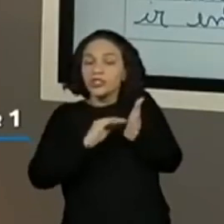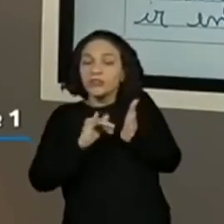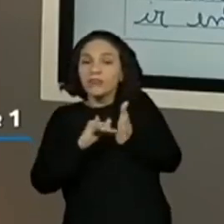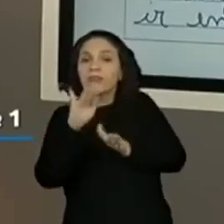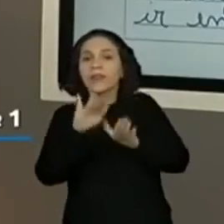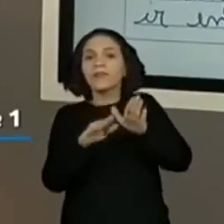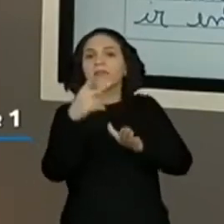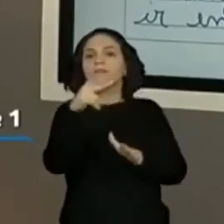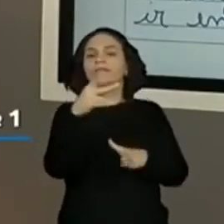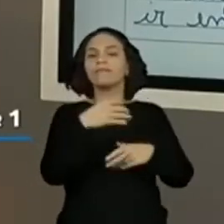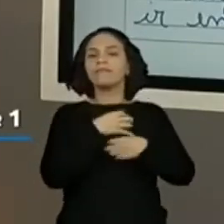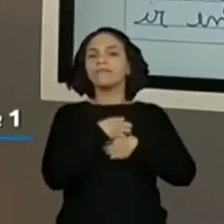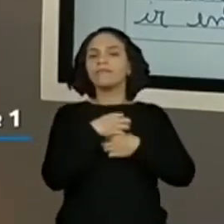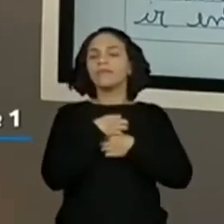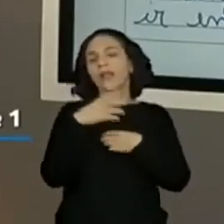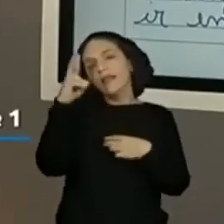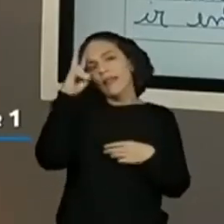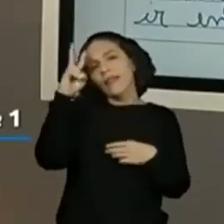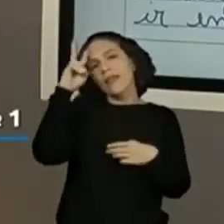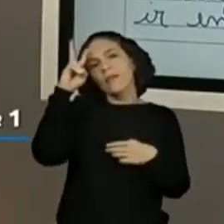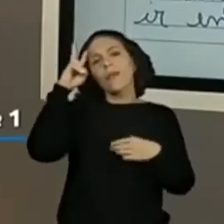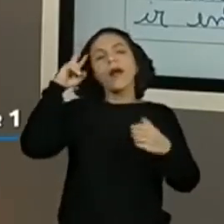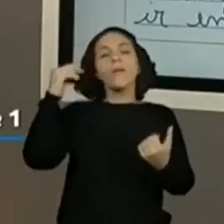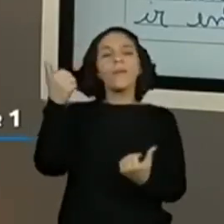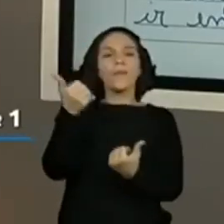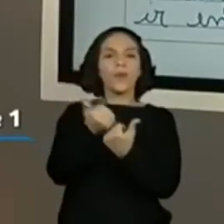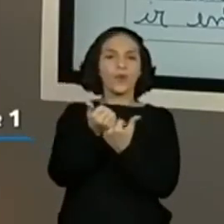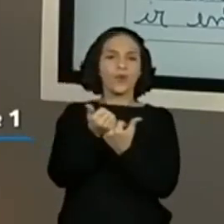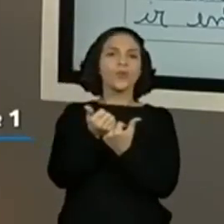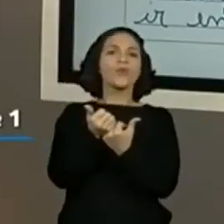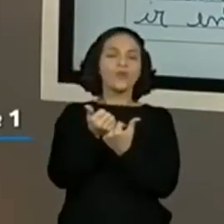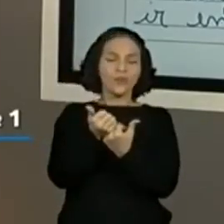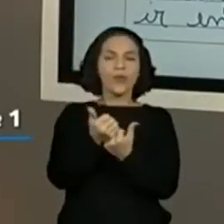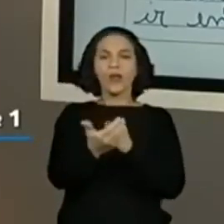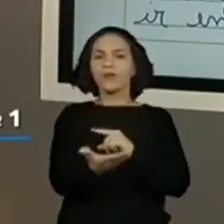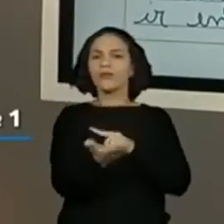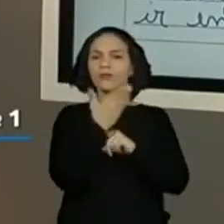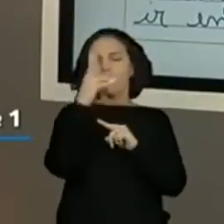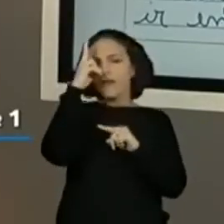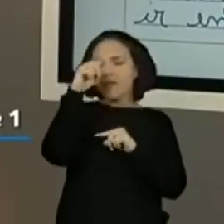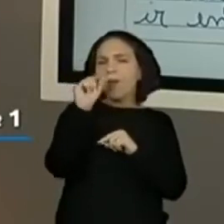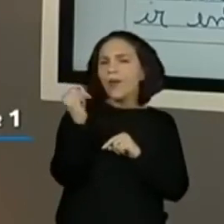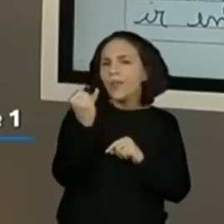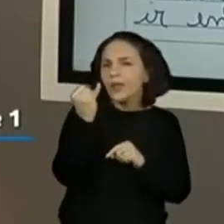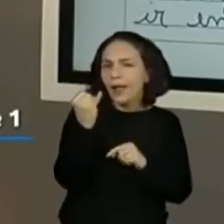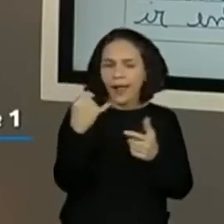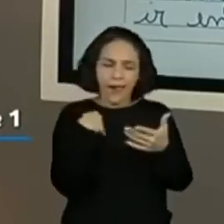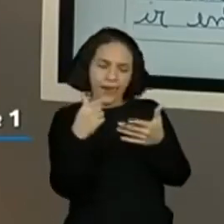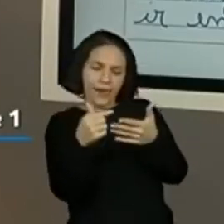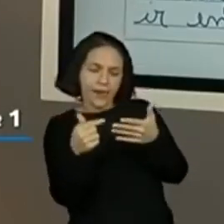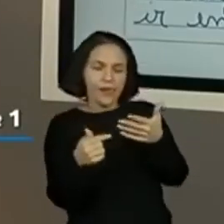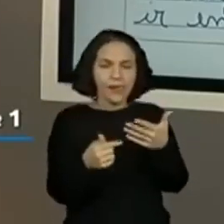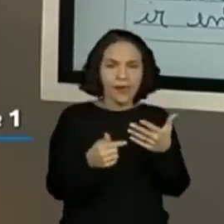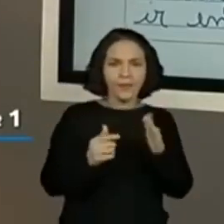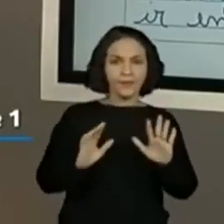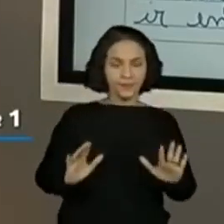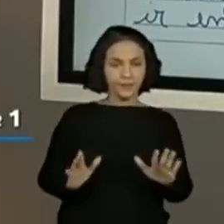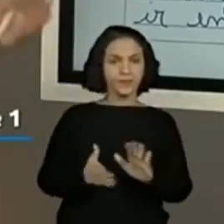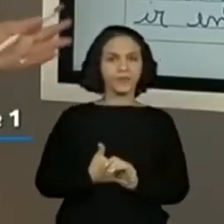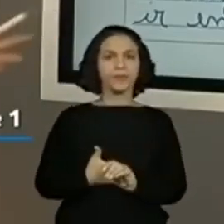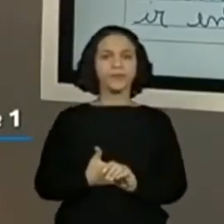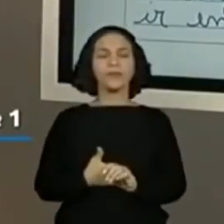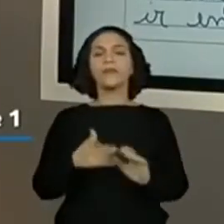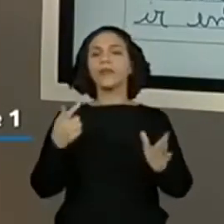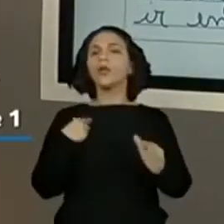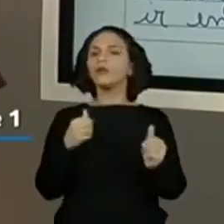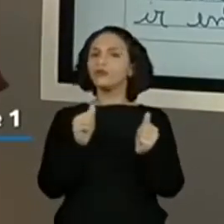depender da sua necessidade de você fazer registro que te faça lembrar daquela parte que você já conhece. Então, esta que